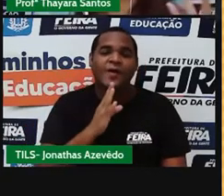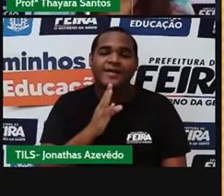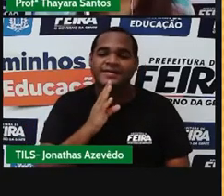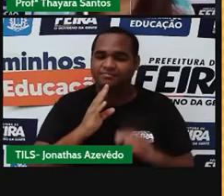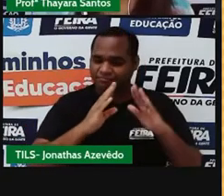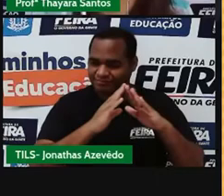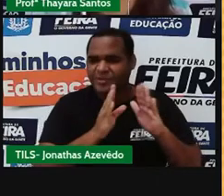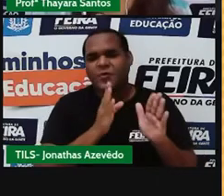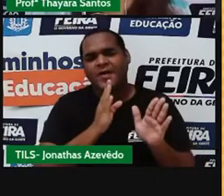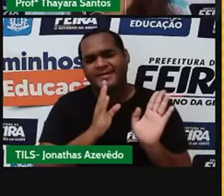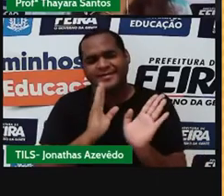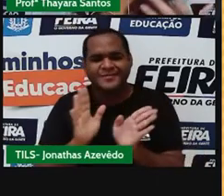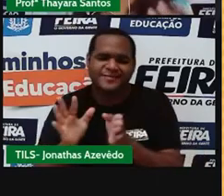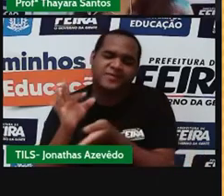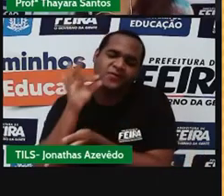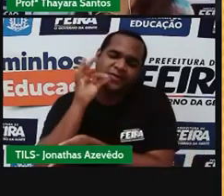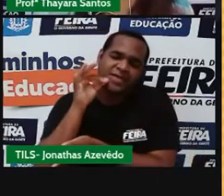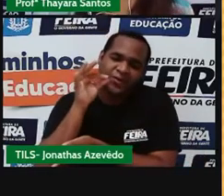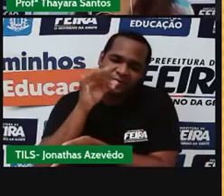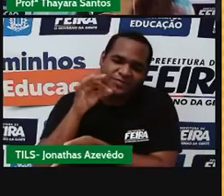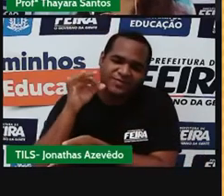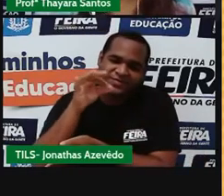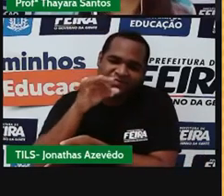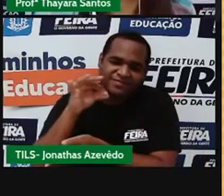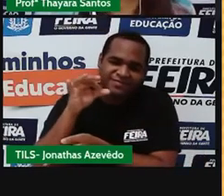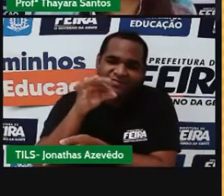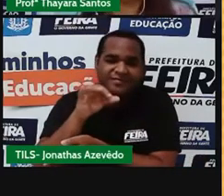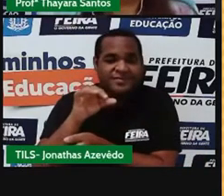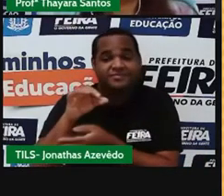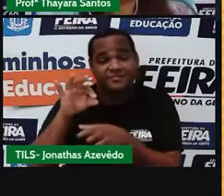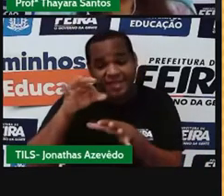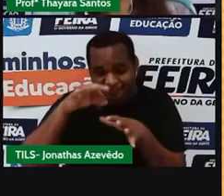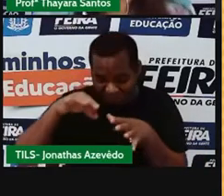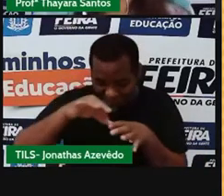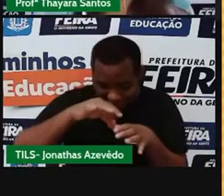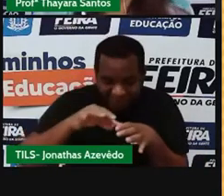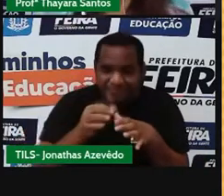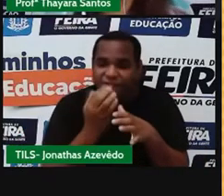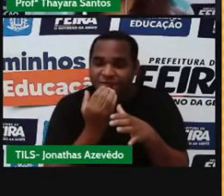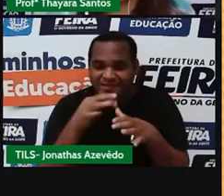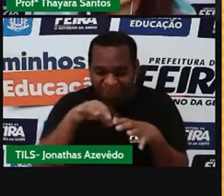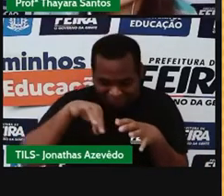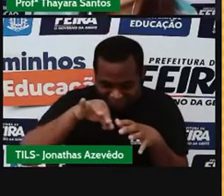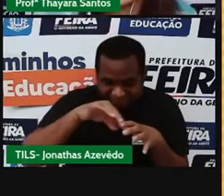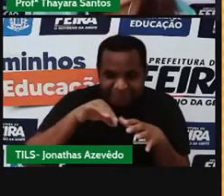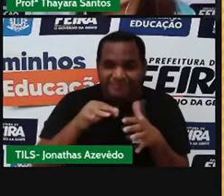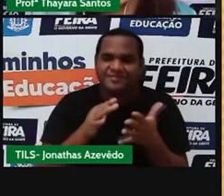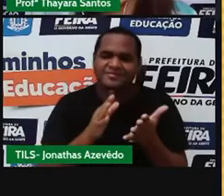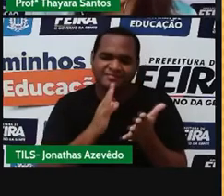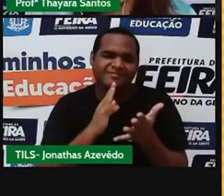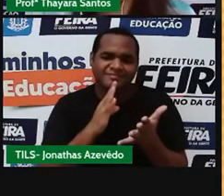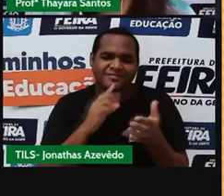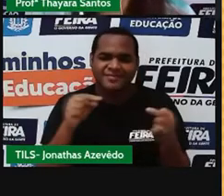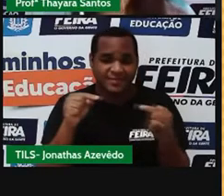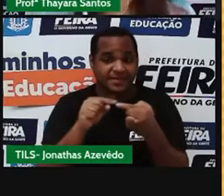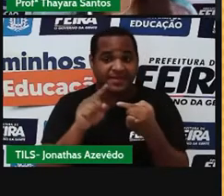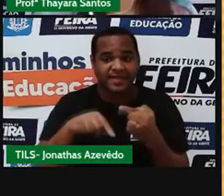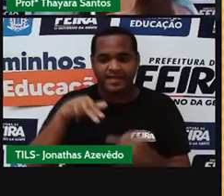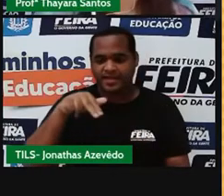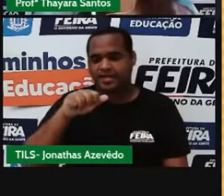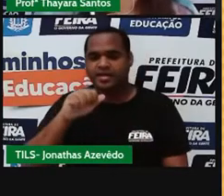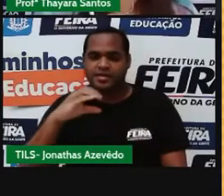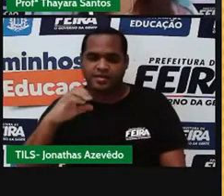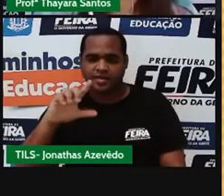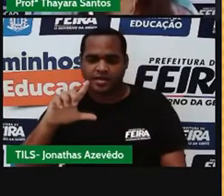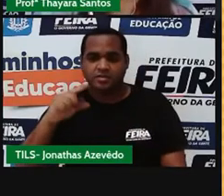em casa, todo mundo usa em casa. O cloreto de sódio é o sal de cozinha. Então, o sal de cozinha, ele é composto por dois